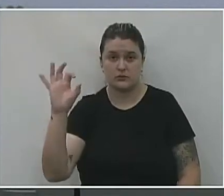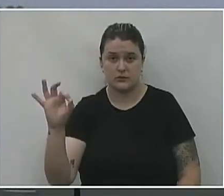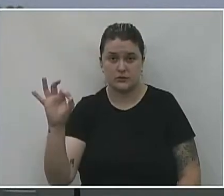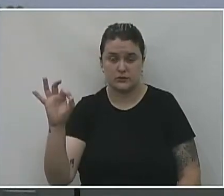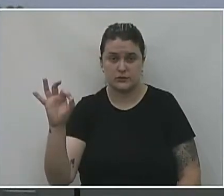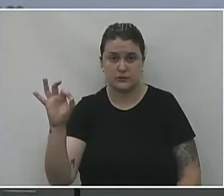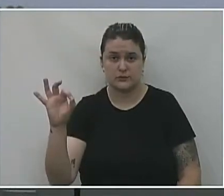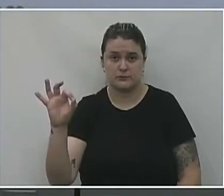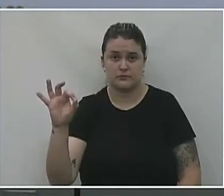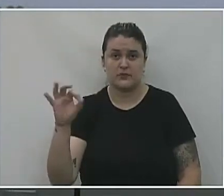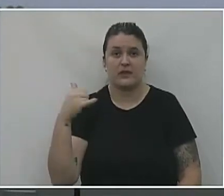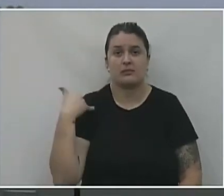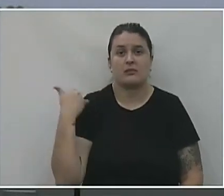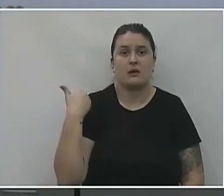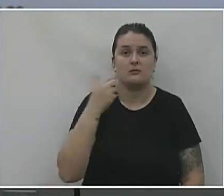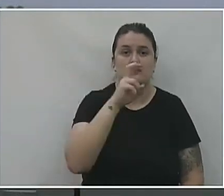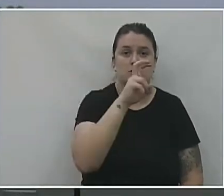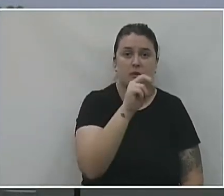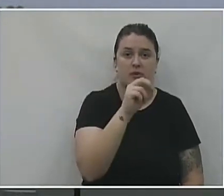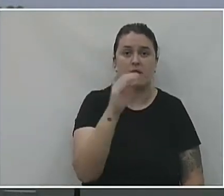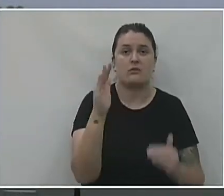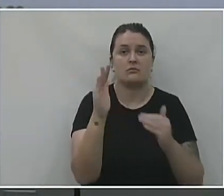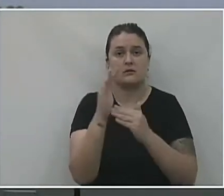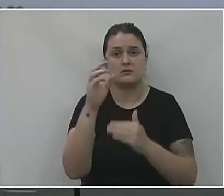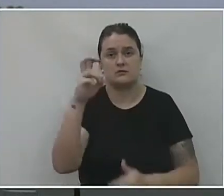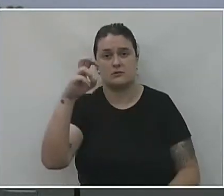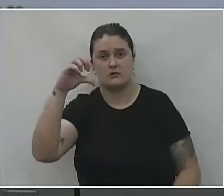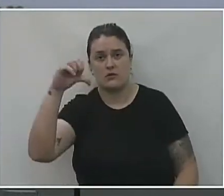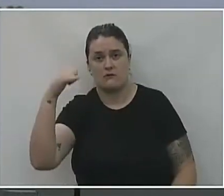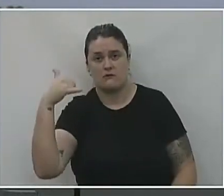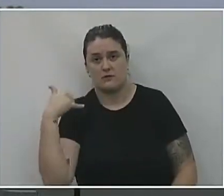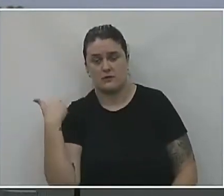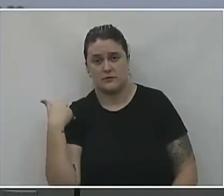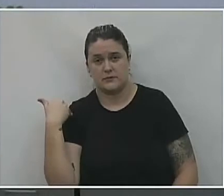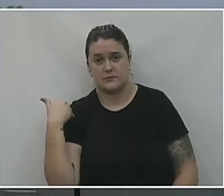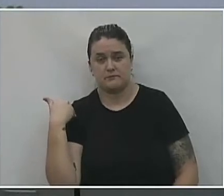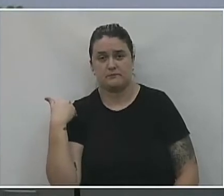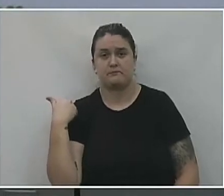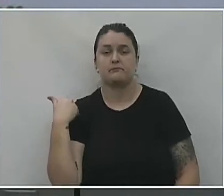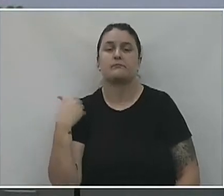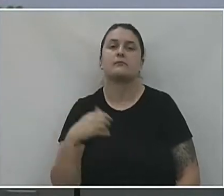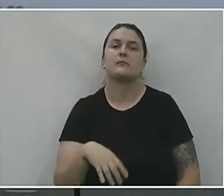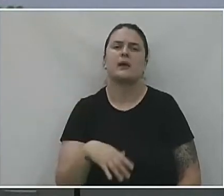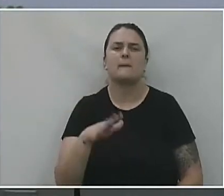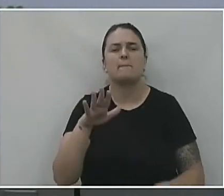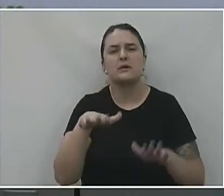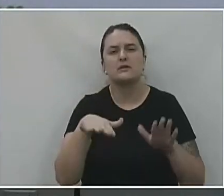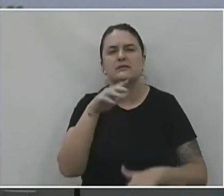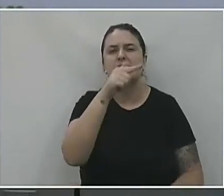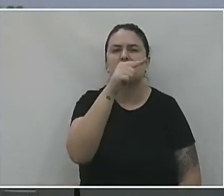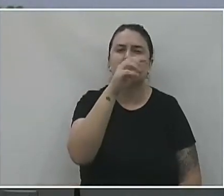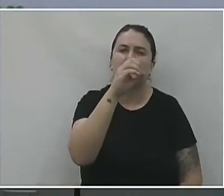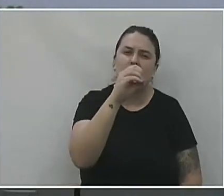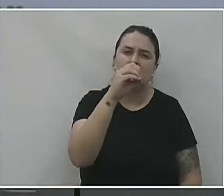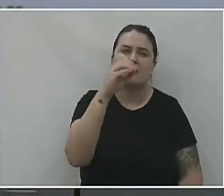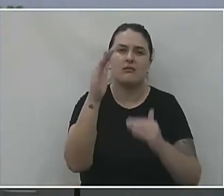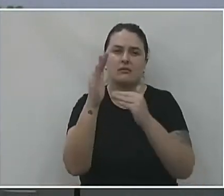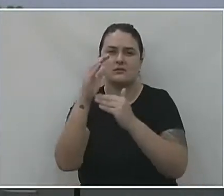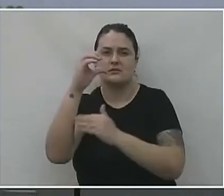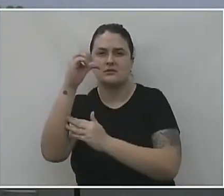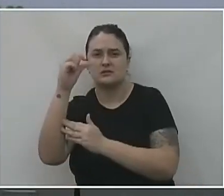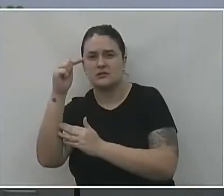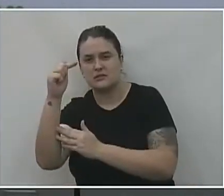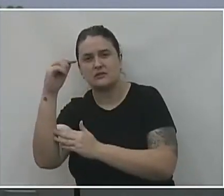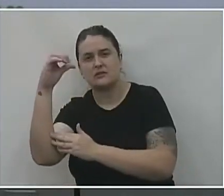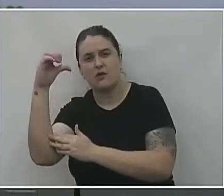De 50 a 69 anos. Aí a gente tem um número um pouco menor de 70 a 79. E